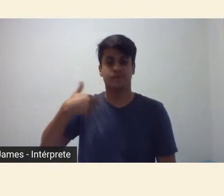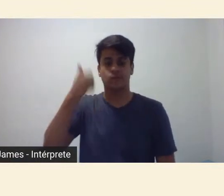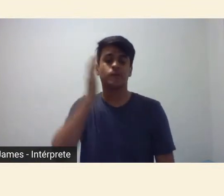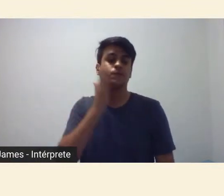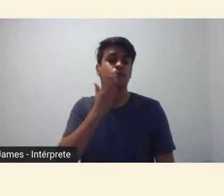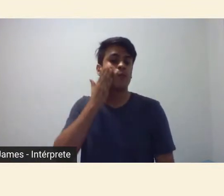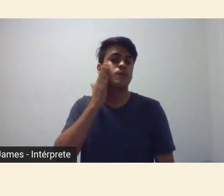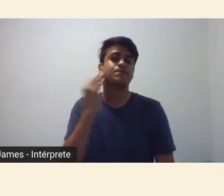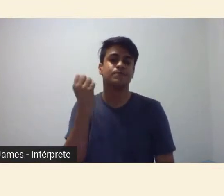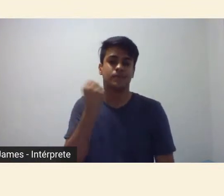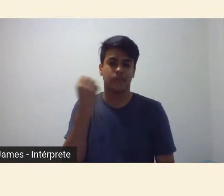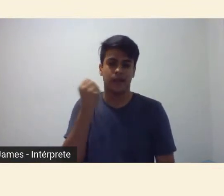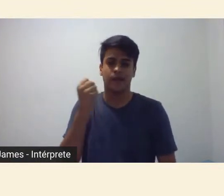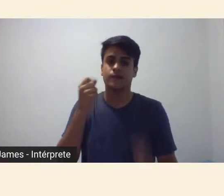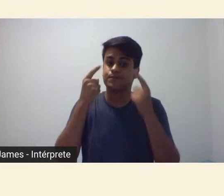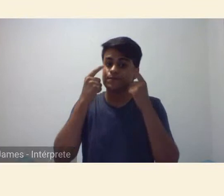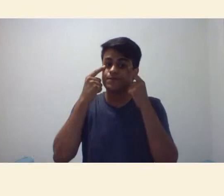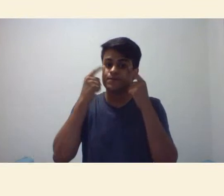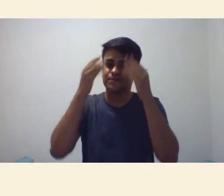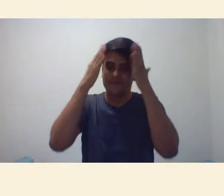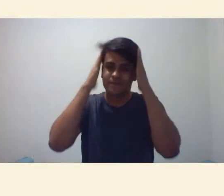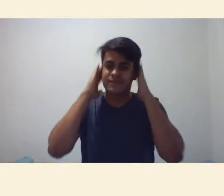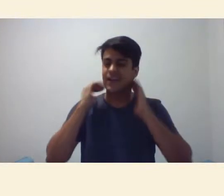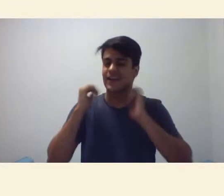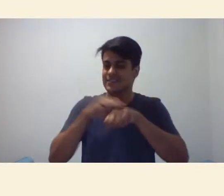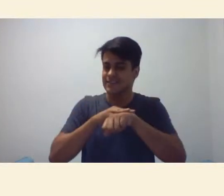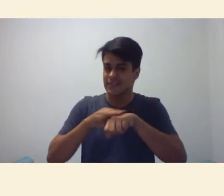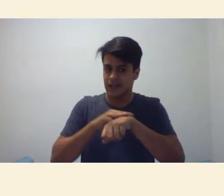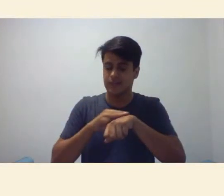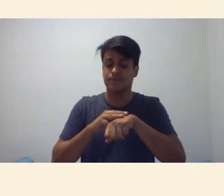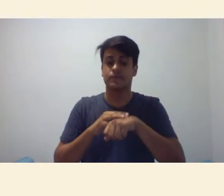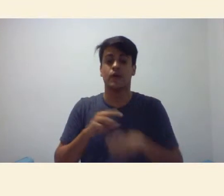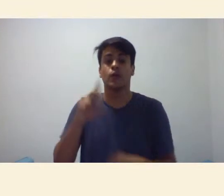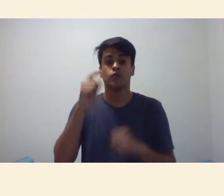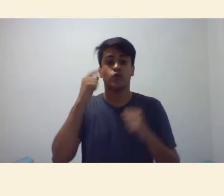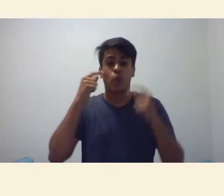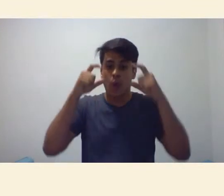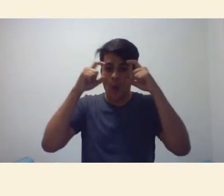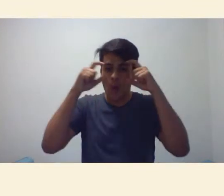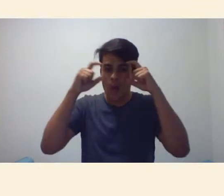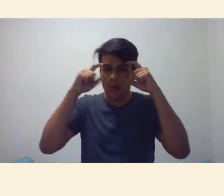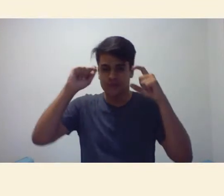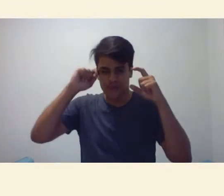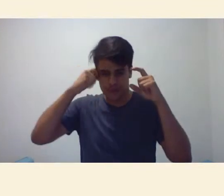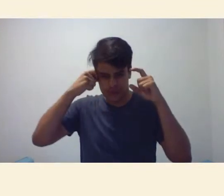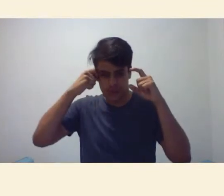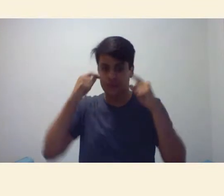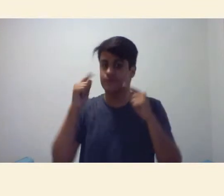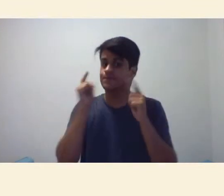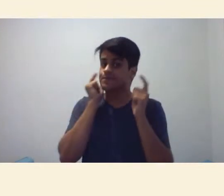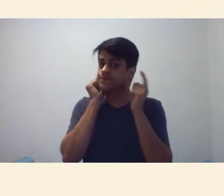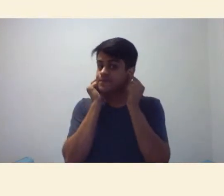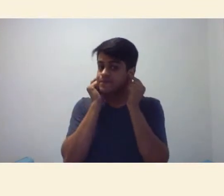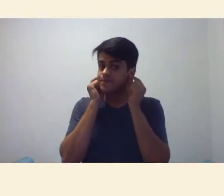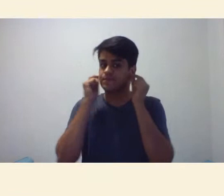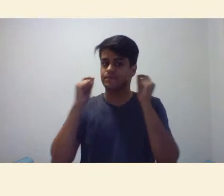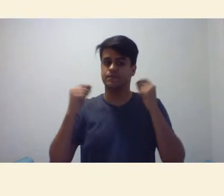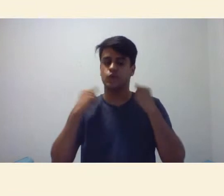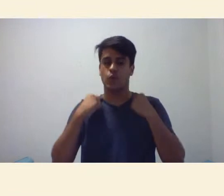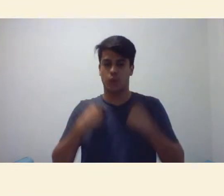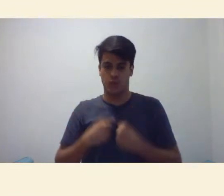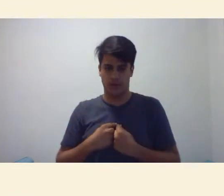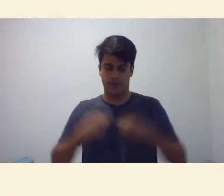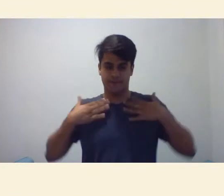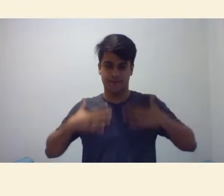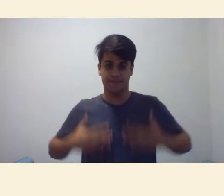clara, cabelos e olhos castanhos, uso óculos de armação escura, estou usando brinco, colar e blusa preta e